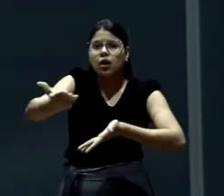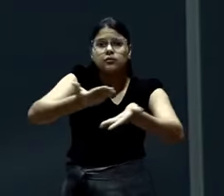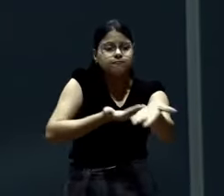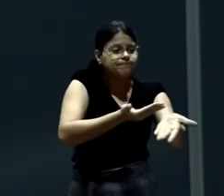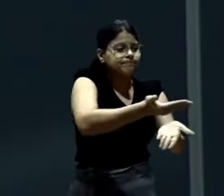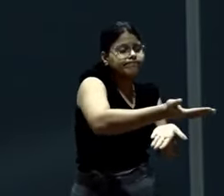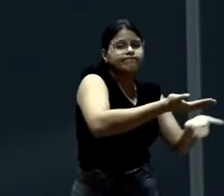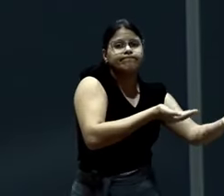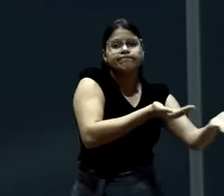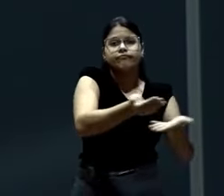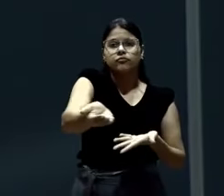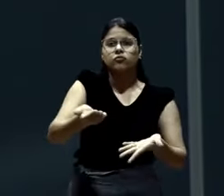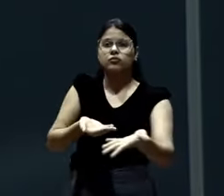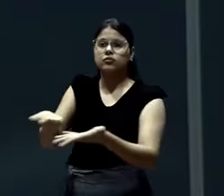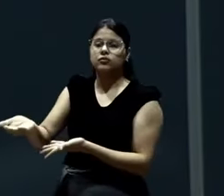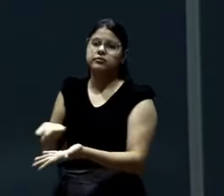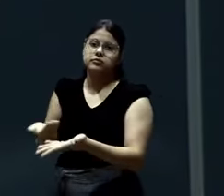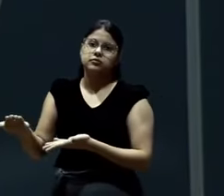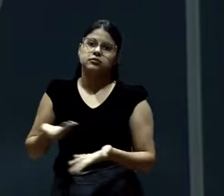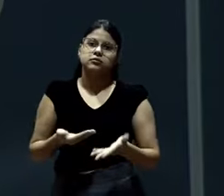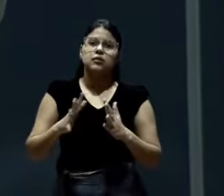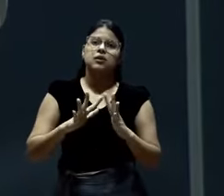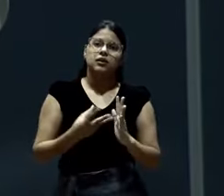Ser igreja. É isso.